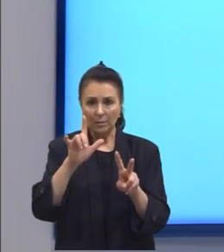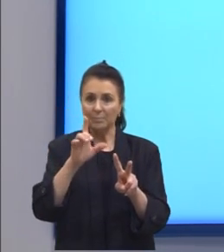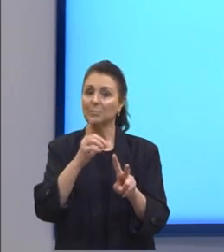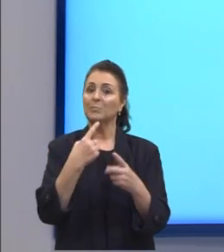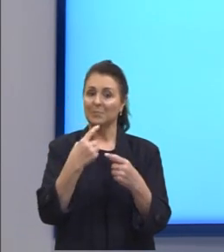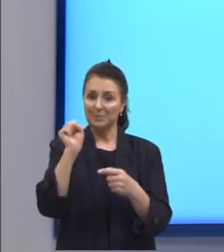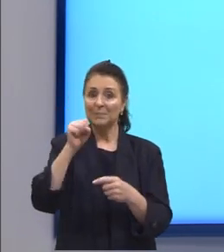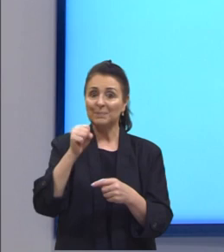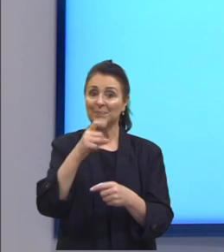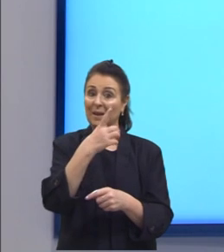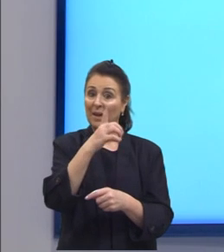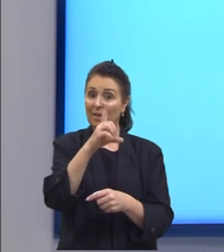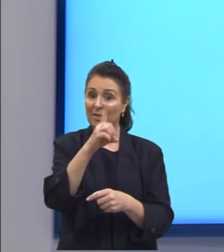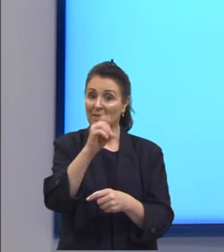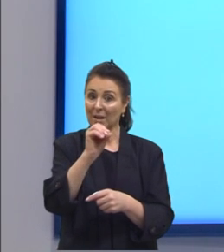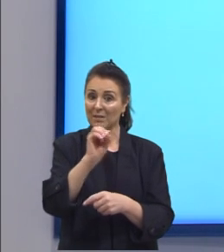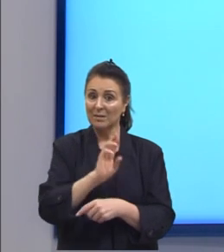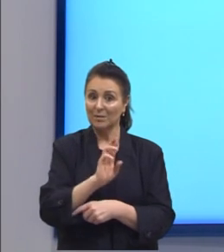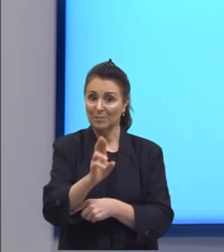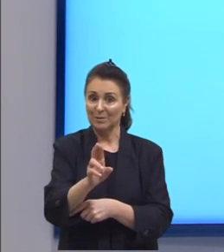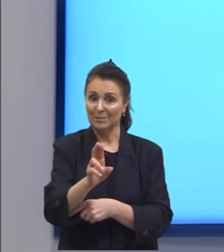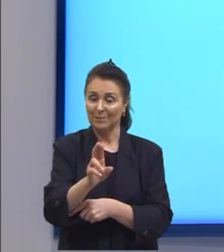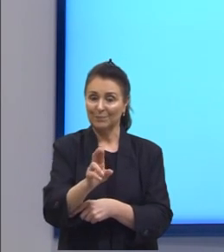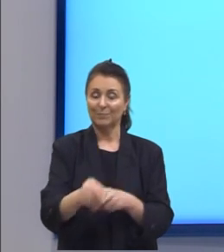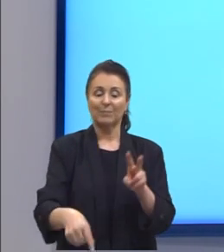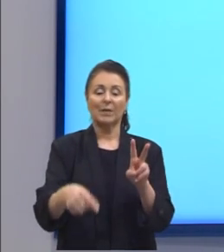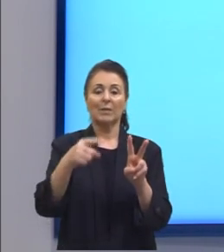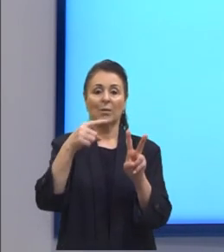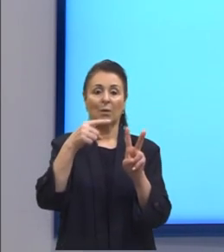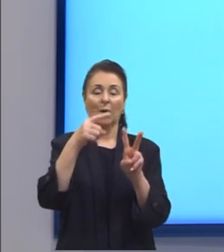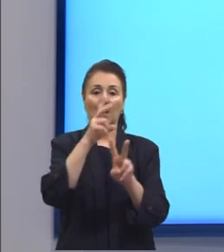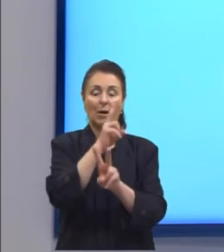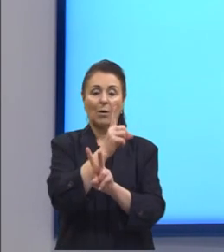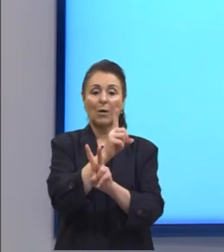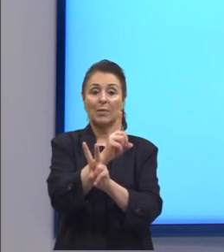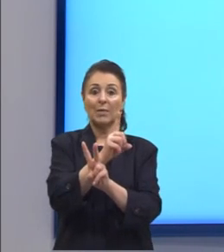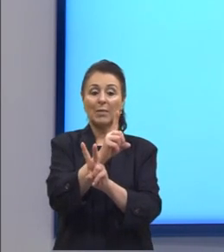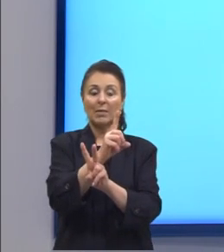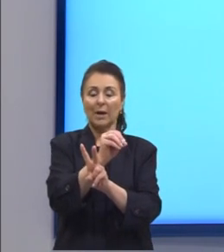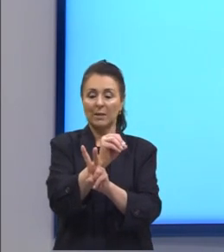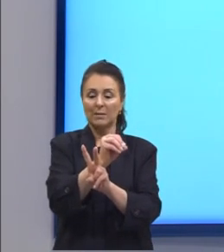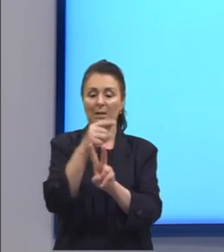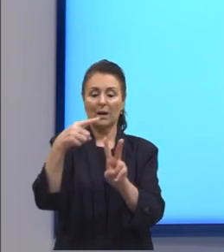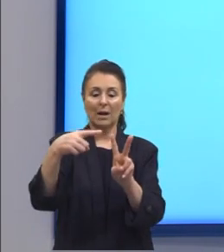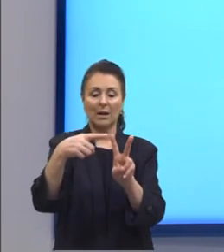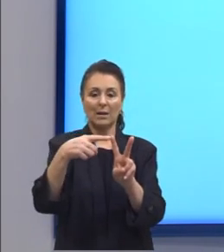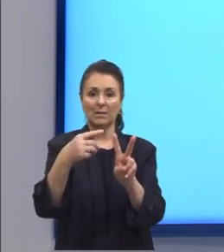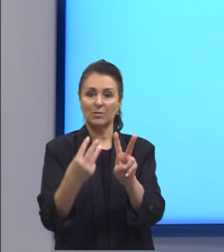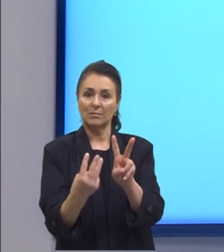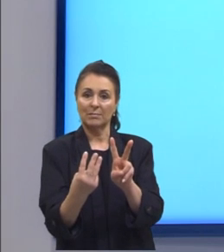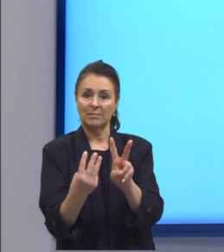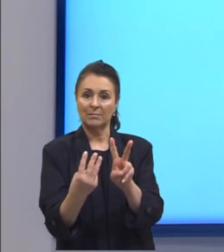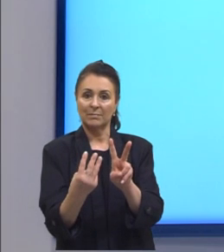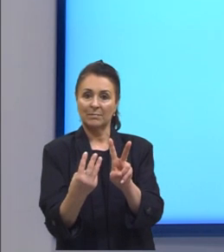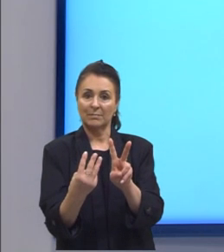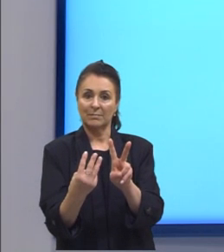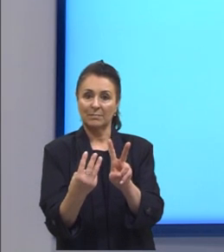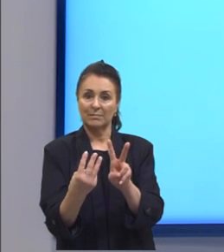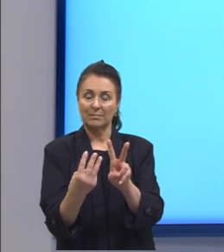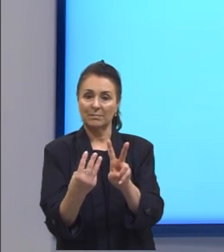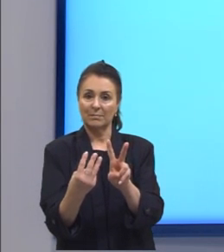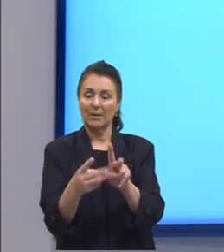e nós temos então 10 raiz de 3 porque o raiz de 3 não é exato mas